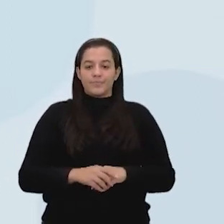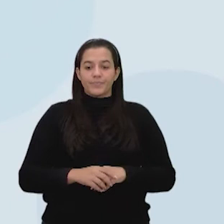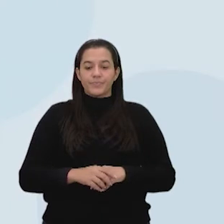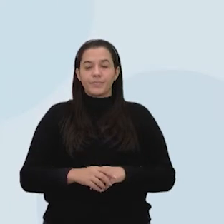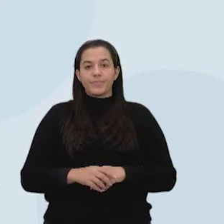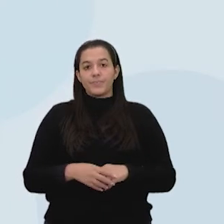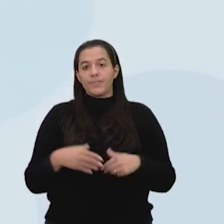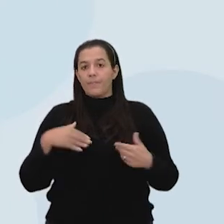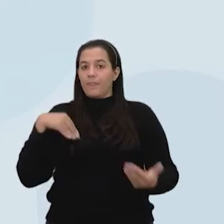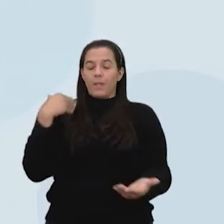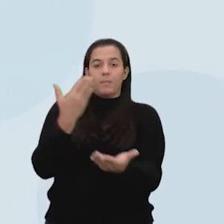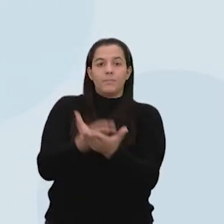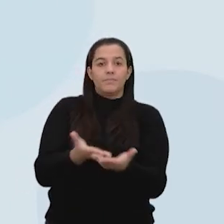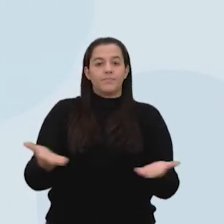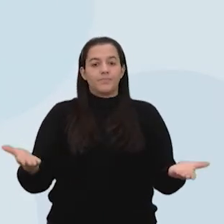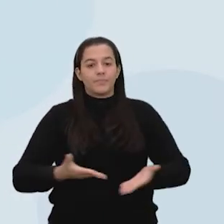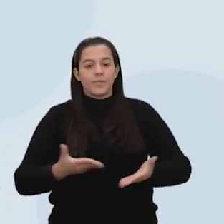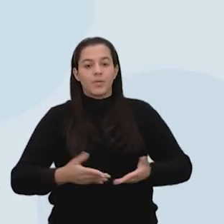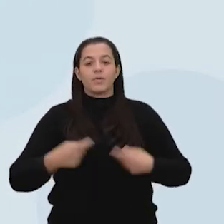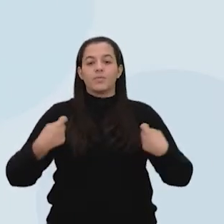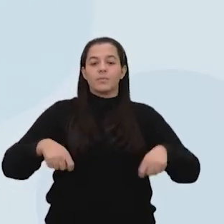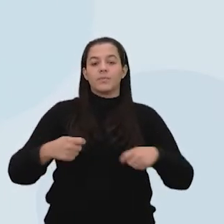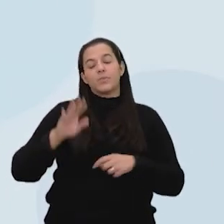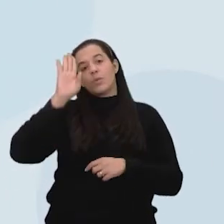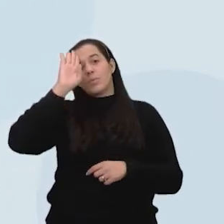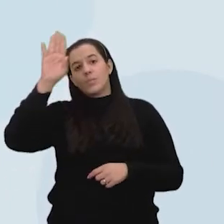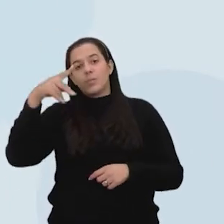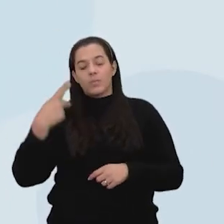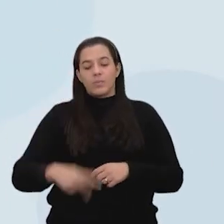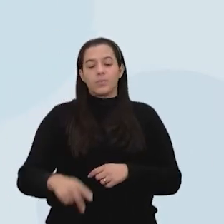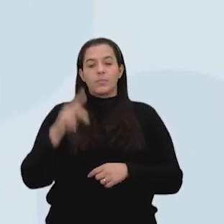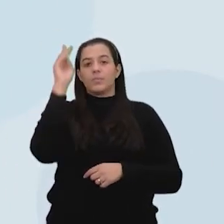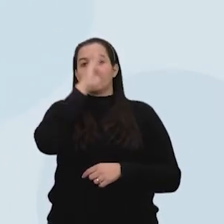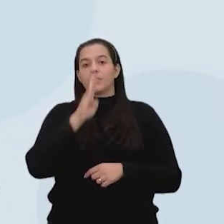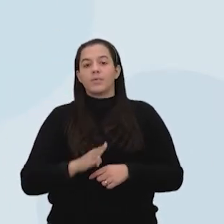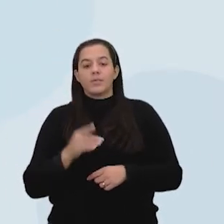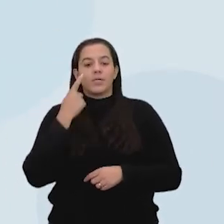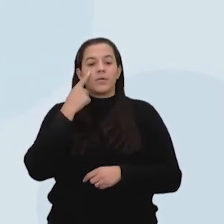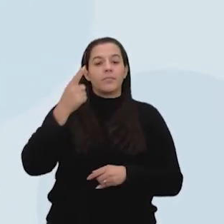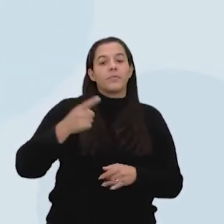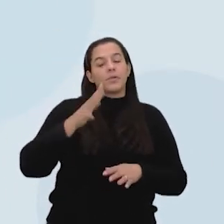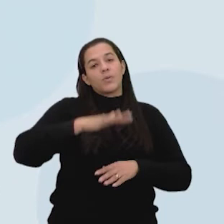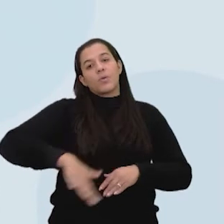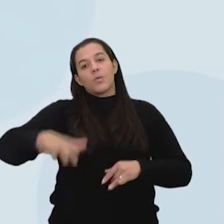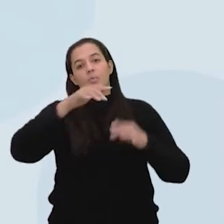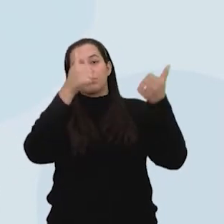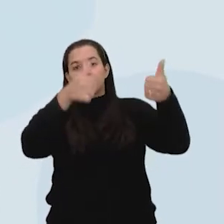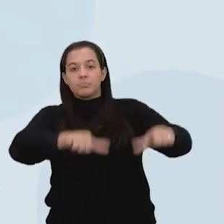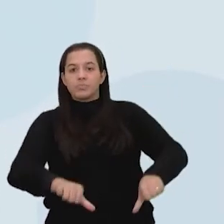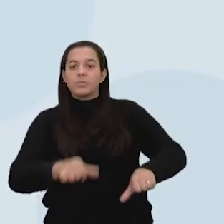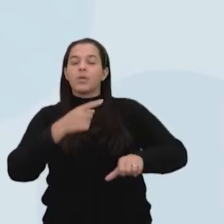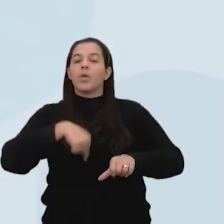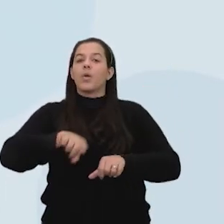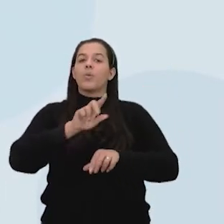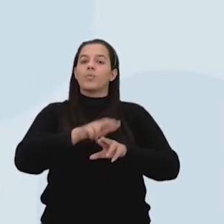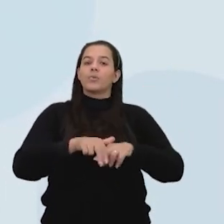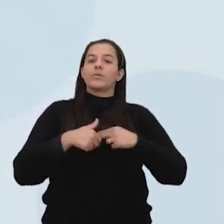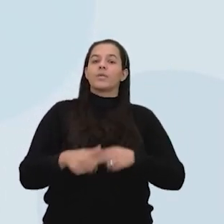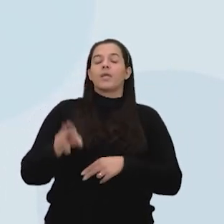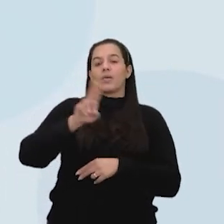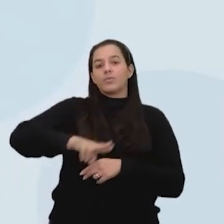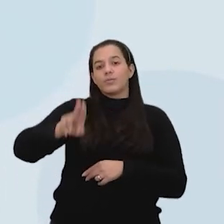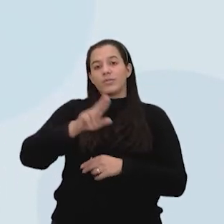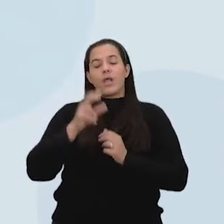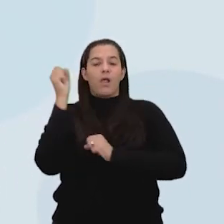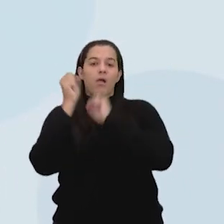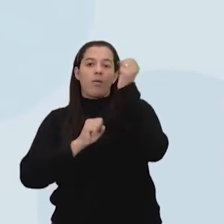uma das principais medidas de emergência adotadas no Brasil frente à crise energética é justamente a utilização